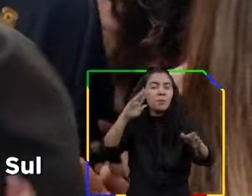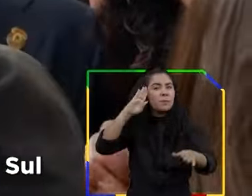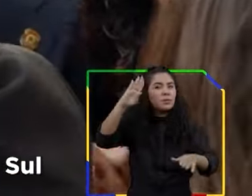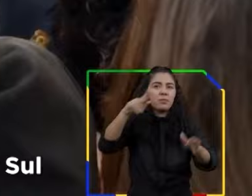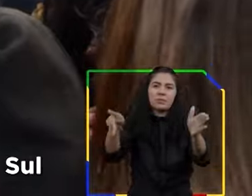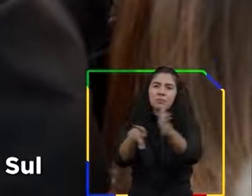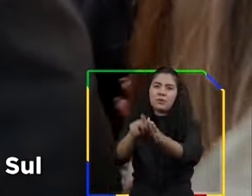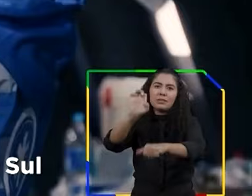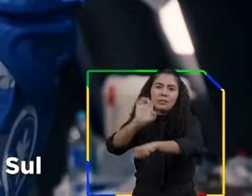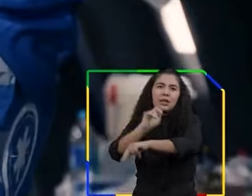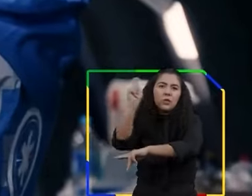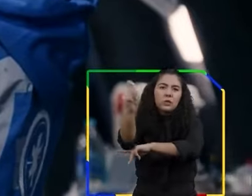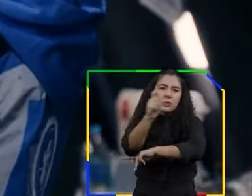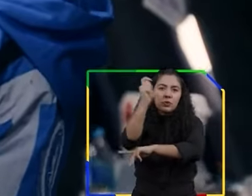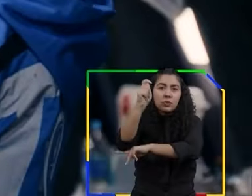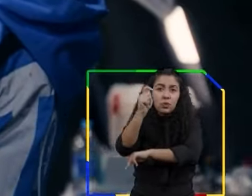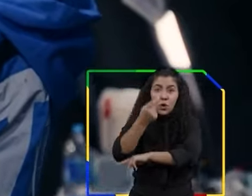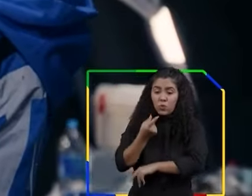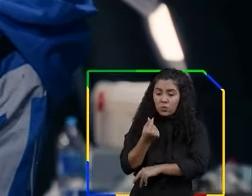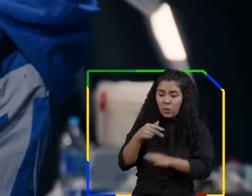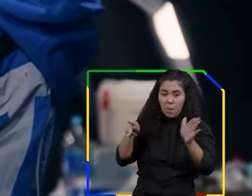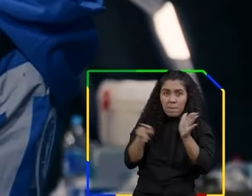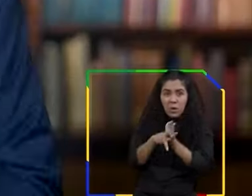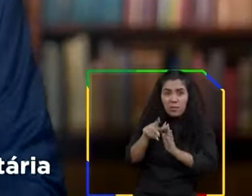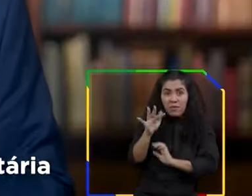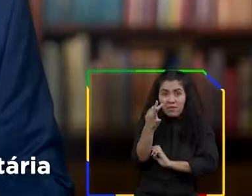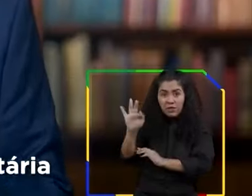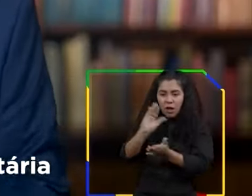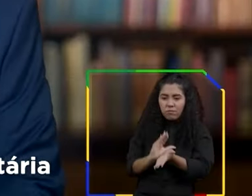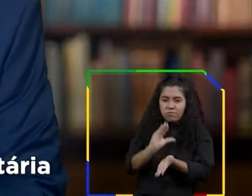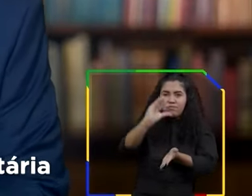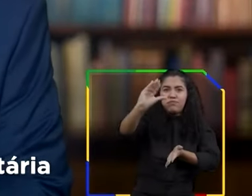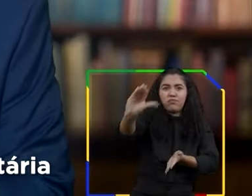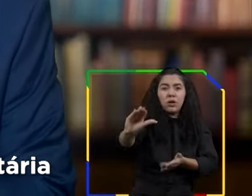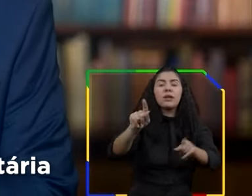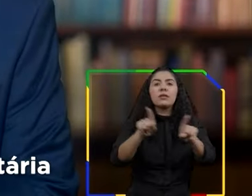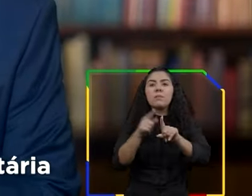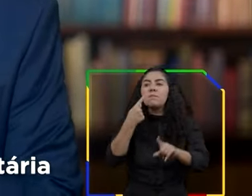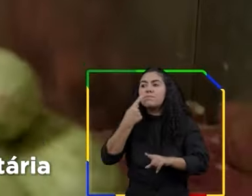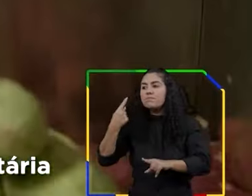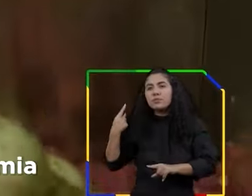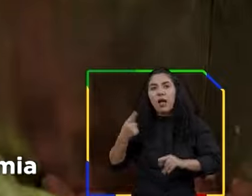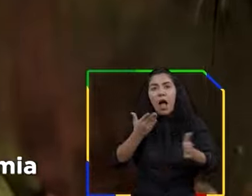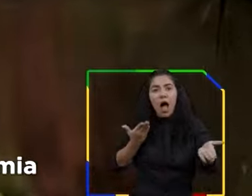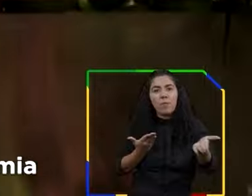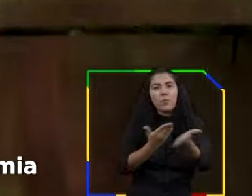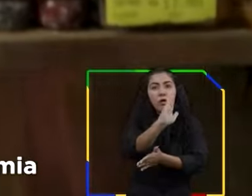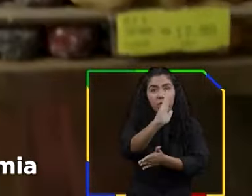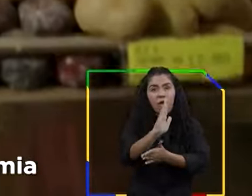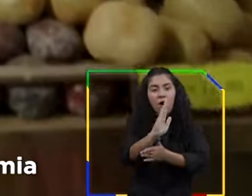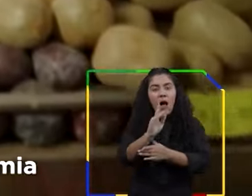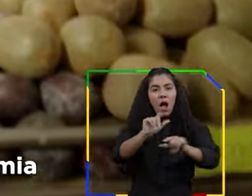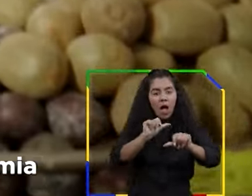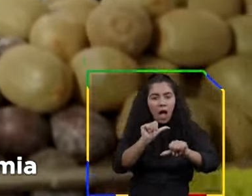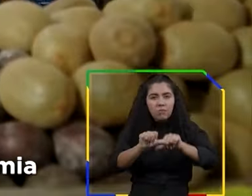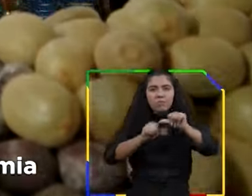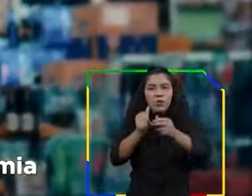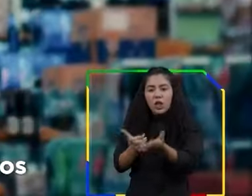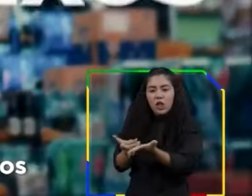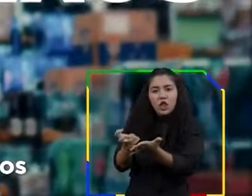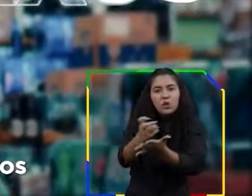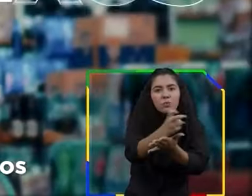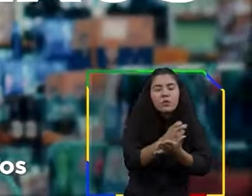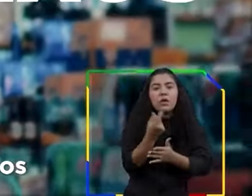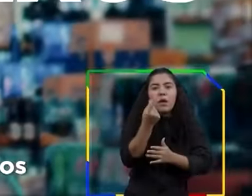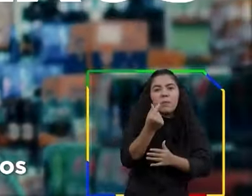população do Rio Grande do Sul com recursos federais. Aprovamos uma reforma tributária que vai descomplicar a economia